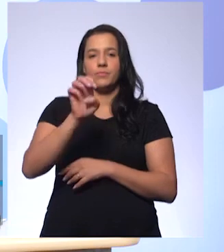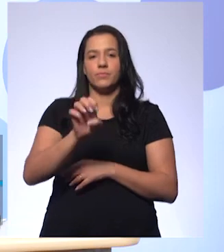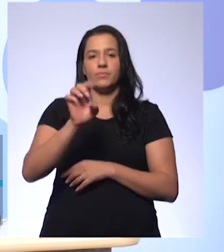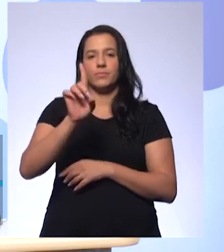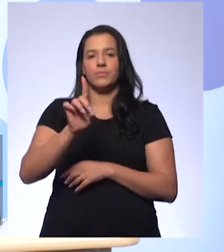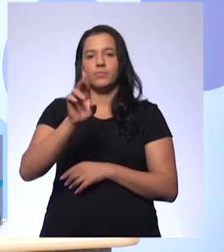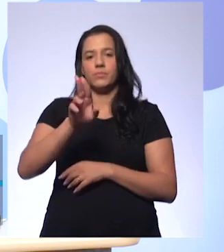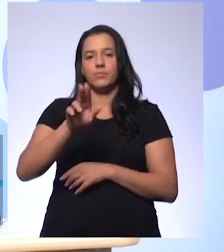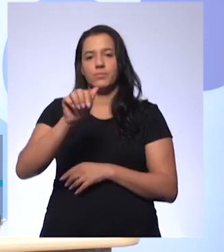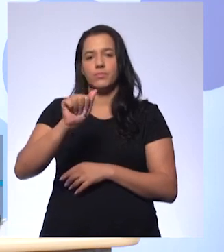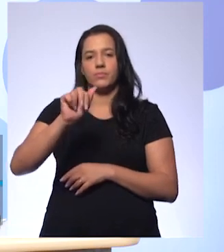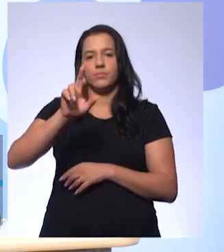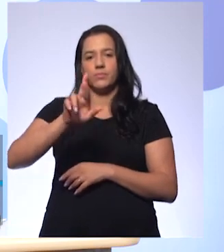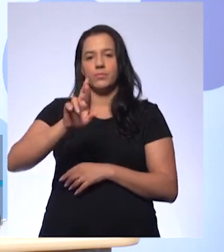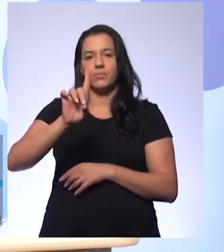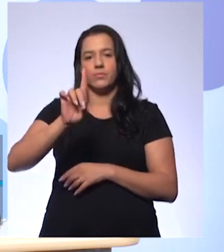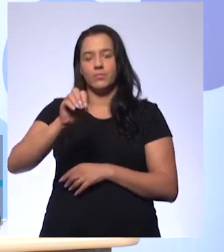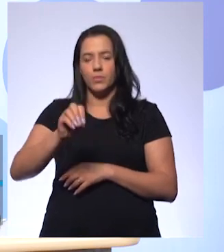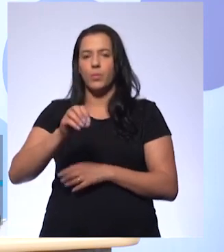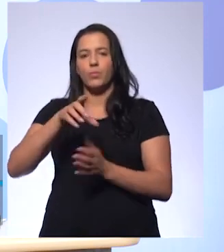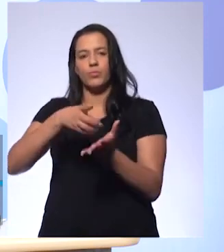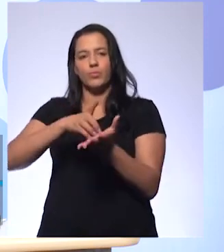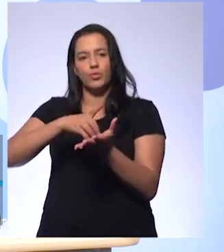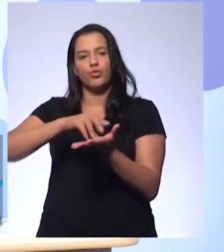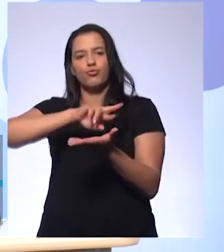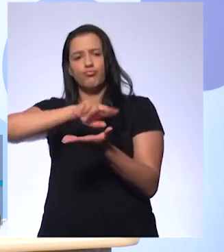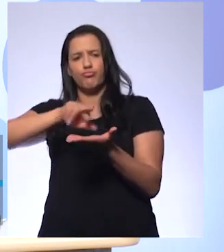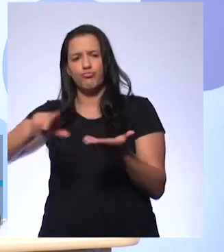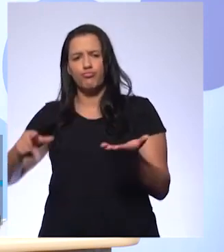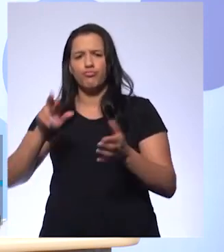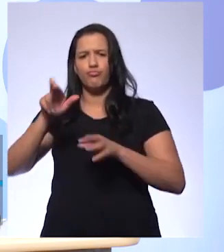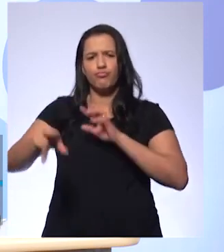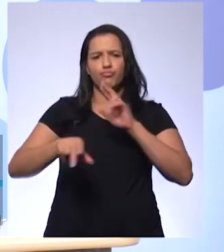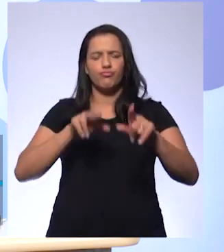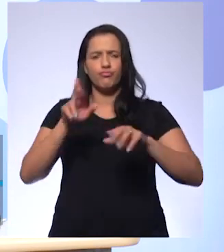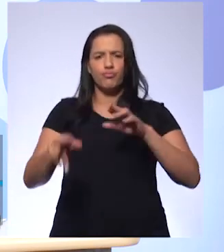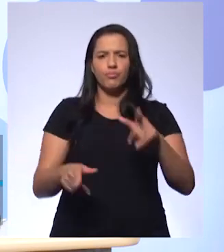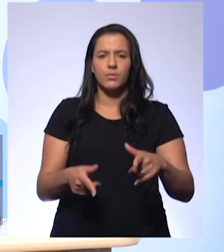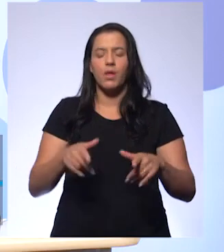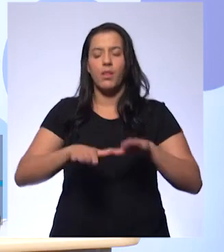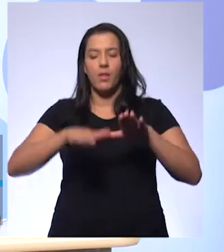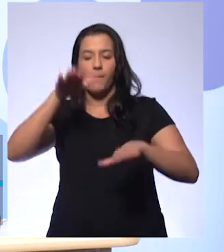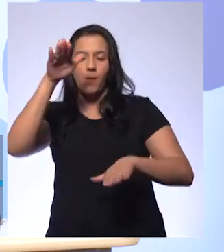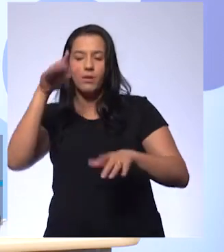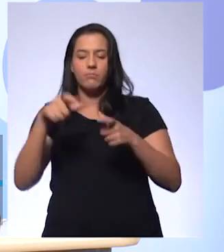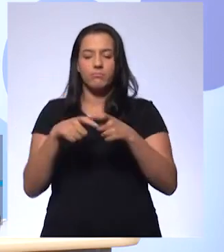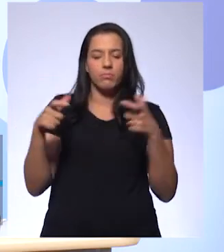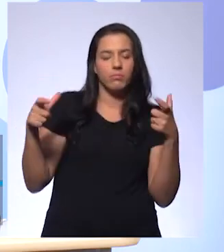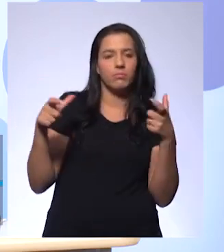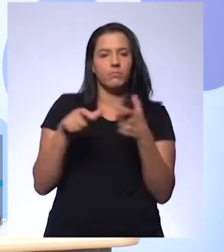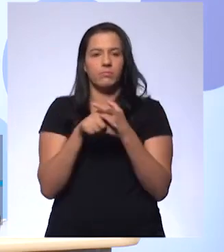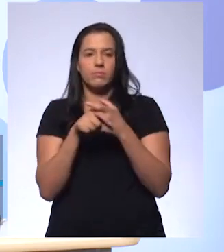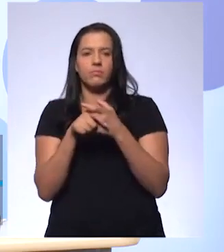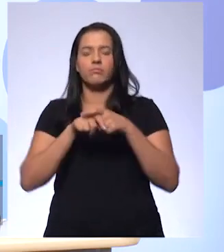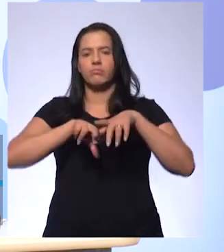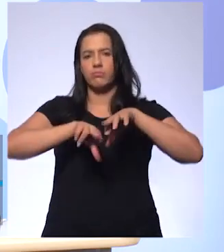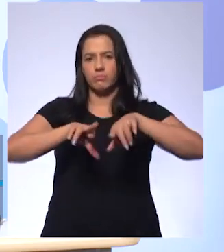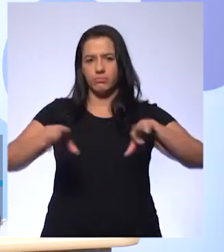em muitas espécies. Tinha bastante diversidade deles e que existiam vários, entendeu?